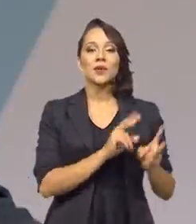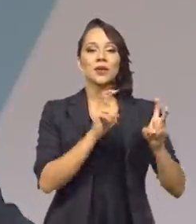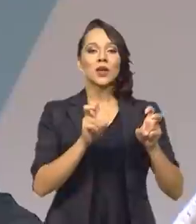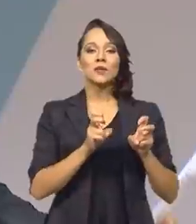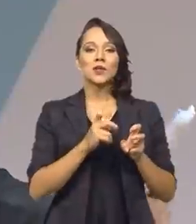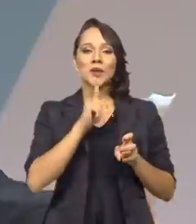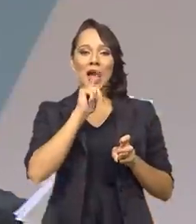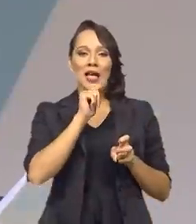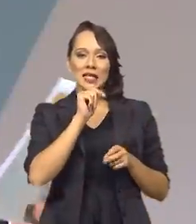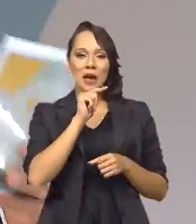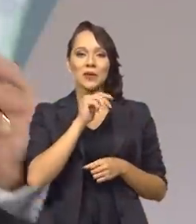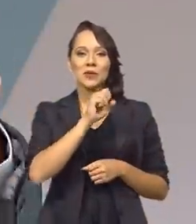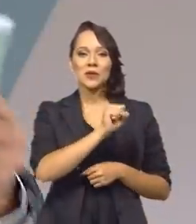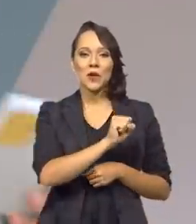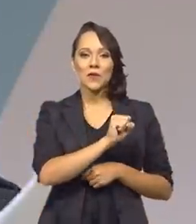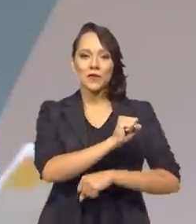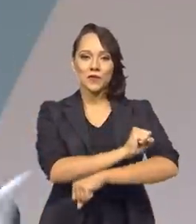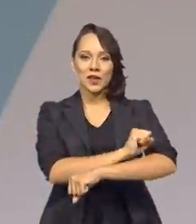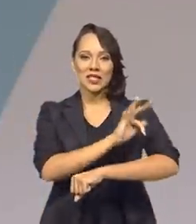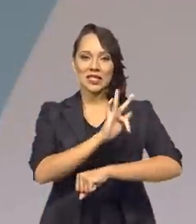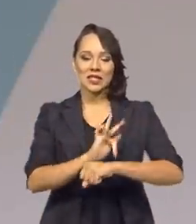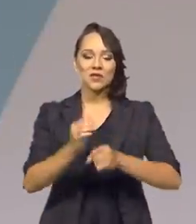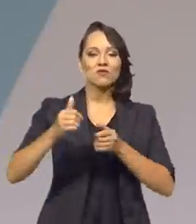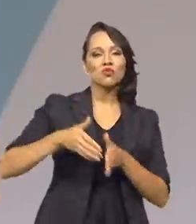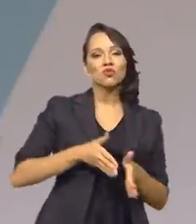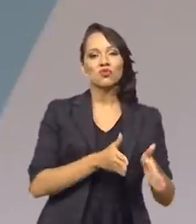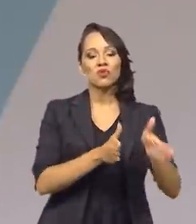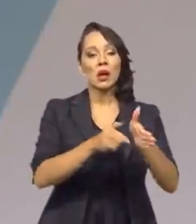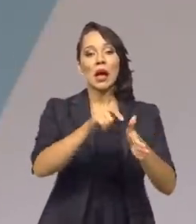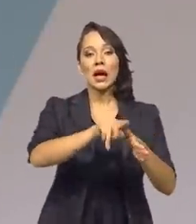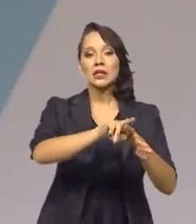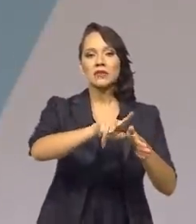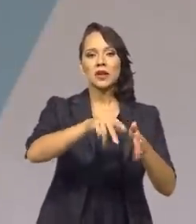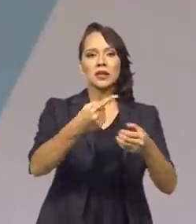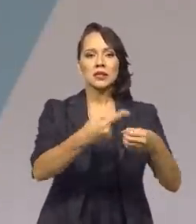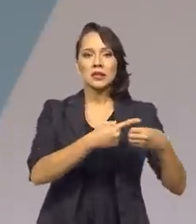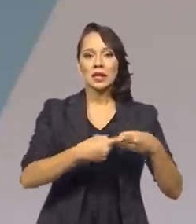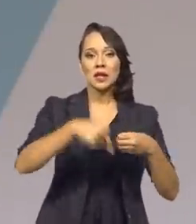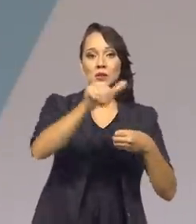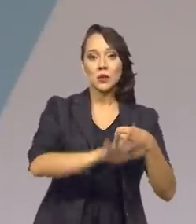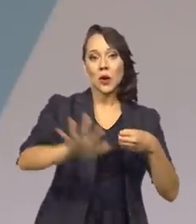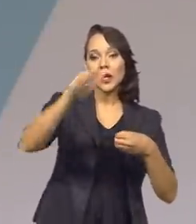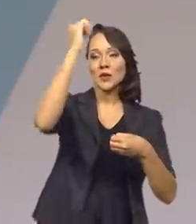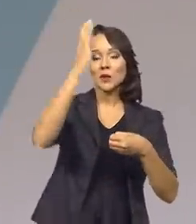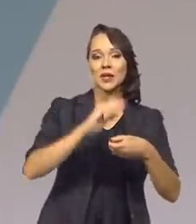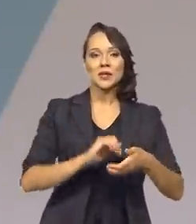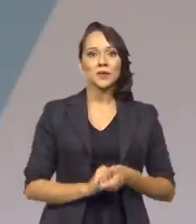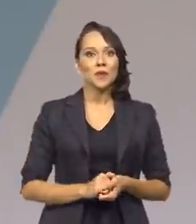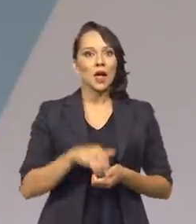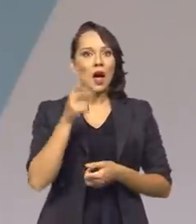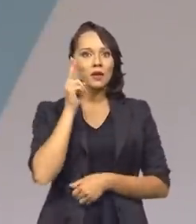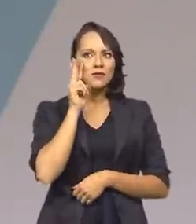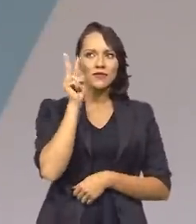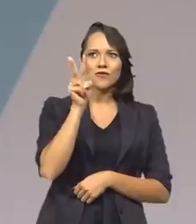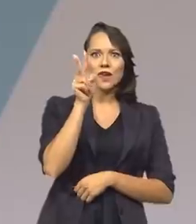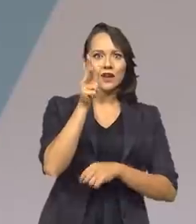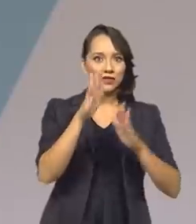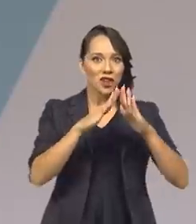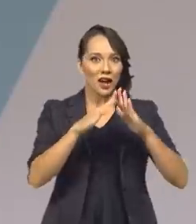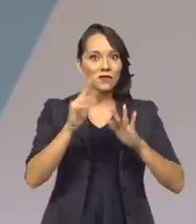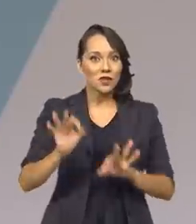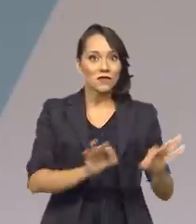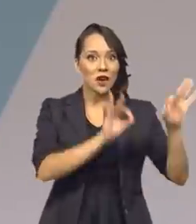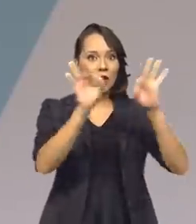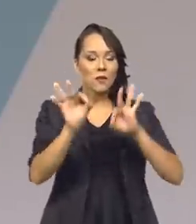chegada das águas do Rio São Francisco a várias cidades do Nordeste Brasileiro. As imagens que você de casa vai